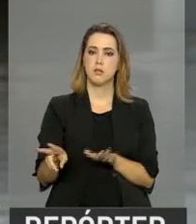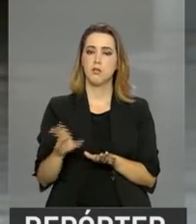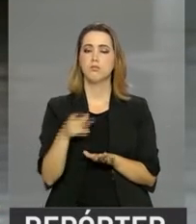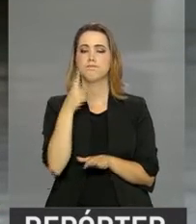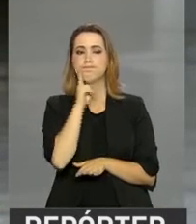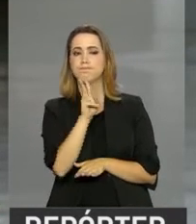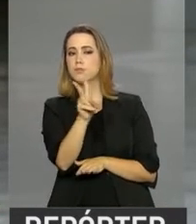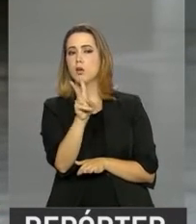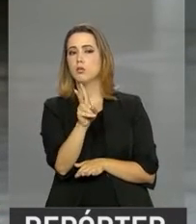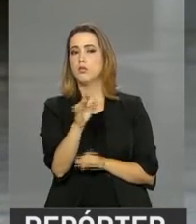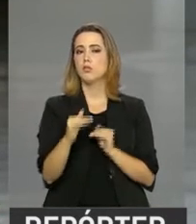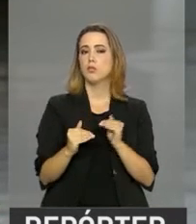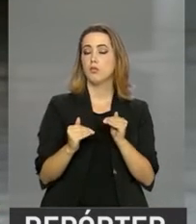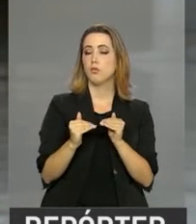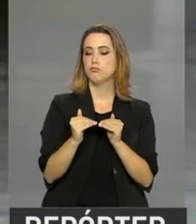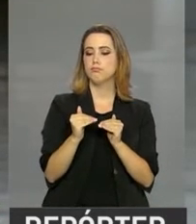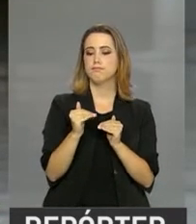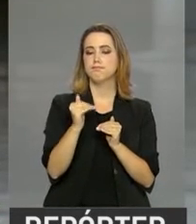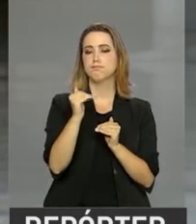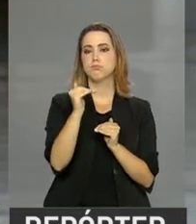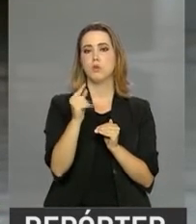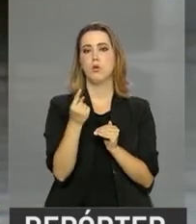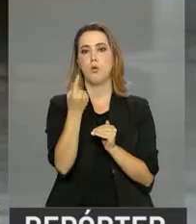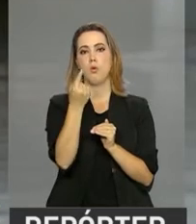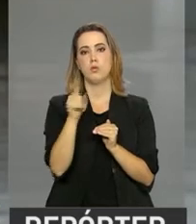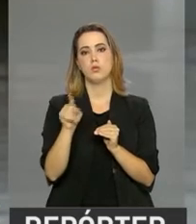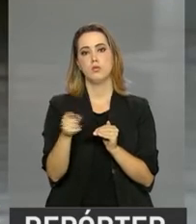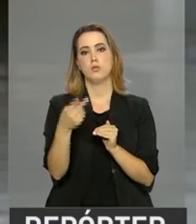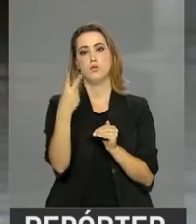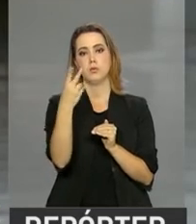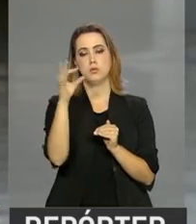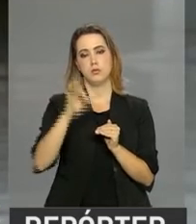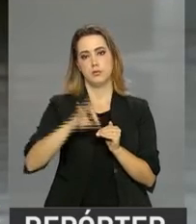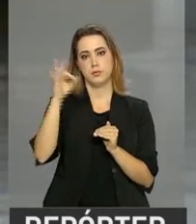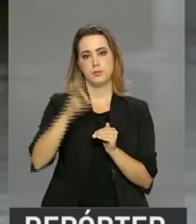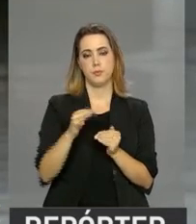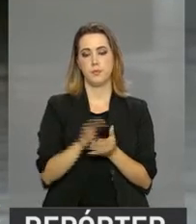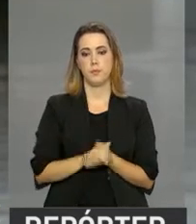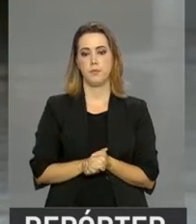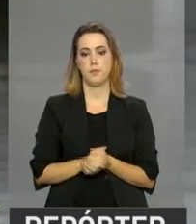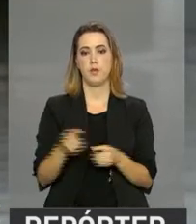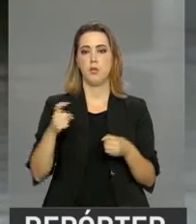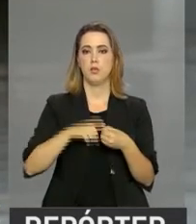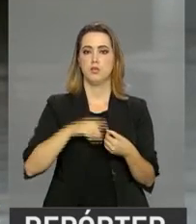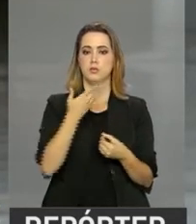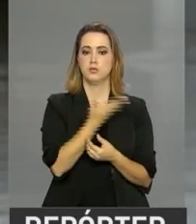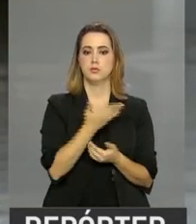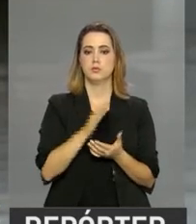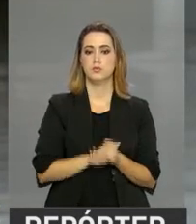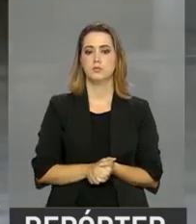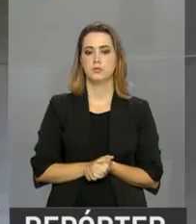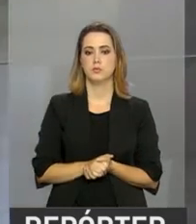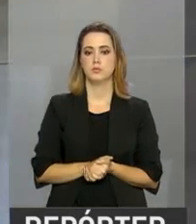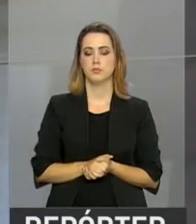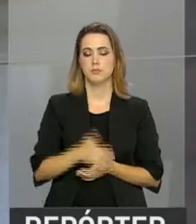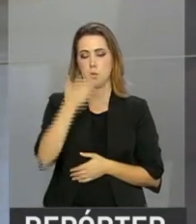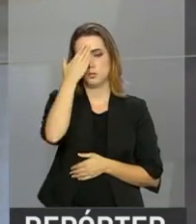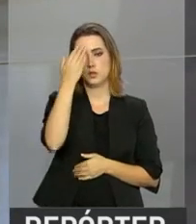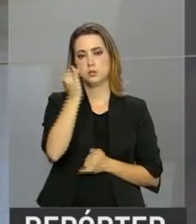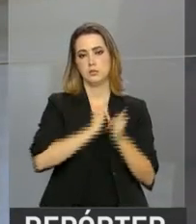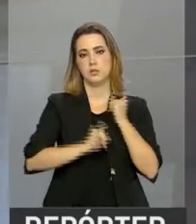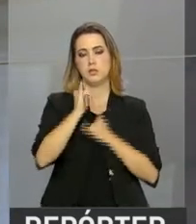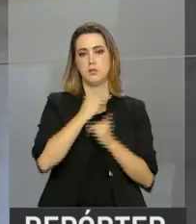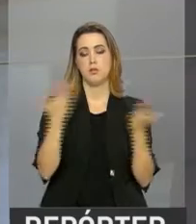crescer em 2017 cerca de 1,2%. Eu volto com você no estúdio, Zé Luiz. Obrigado pelas